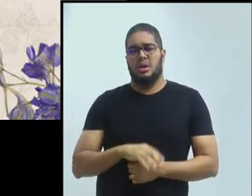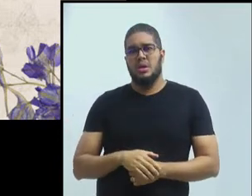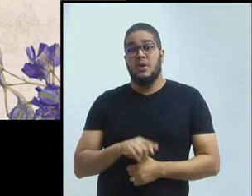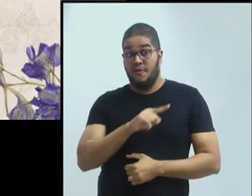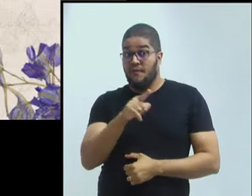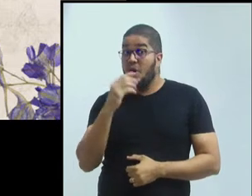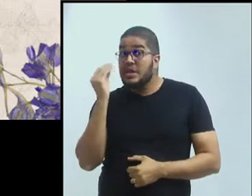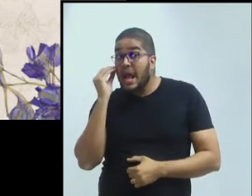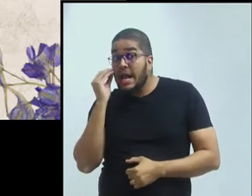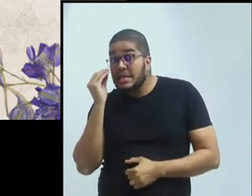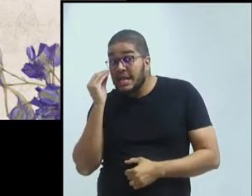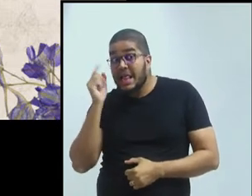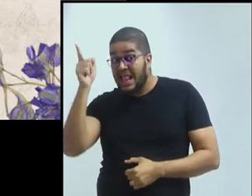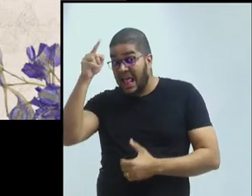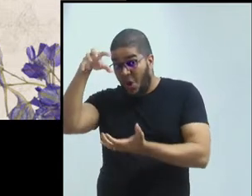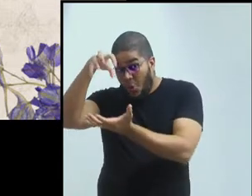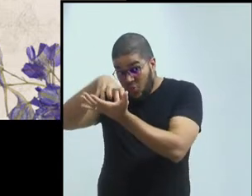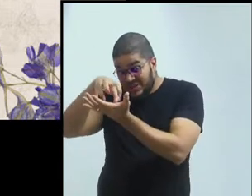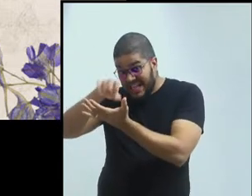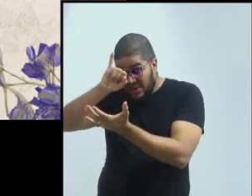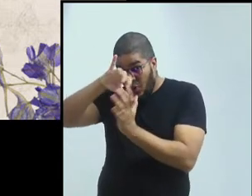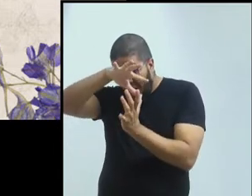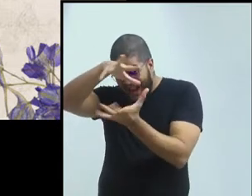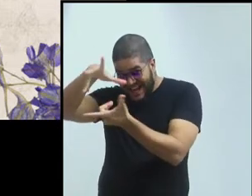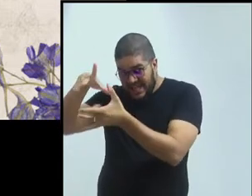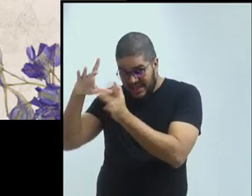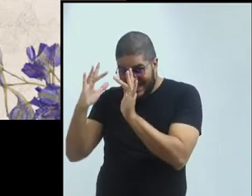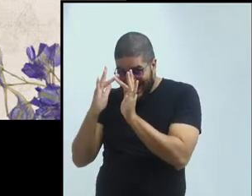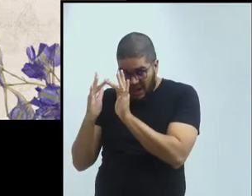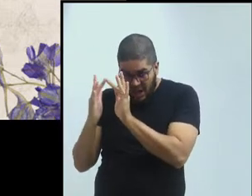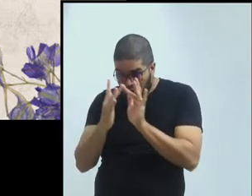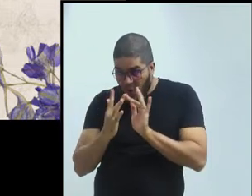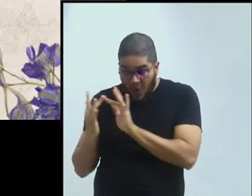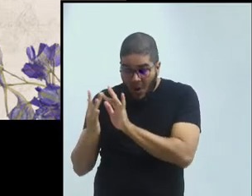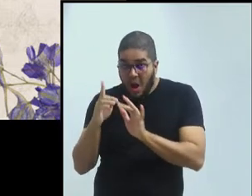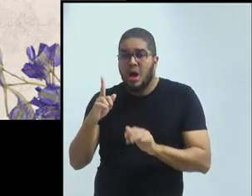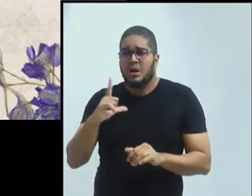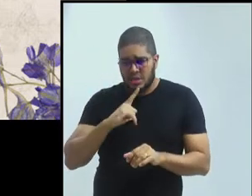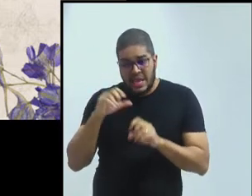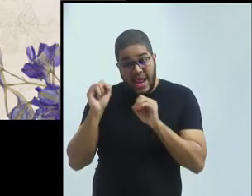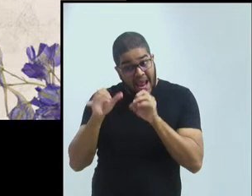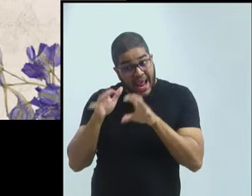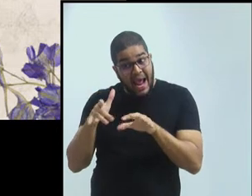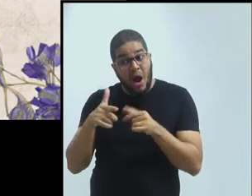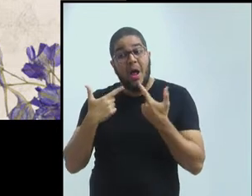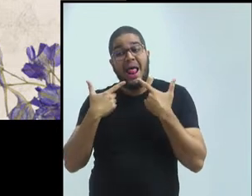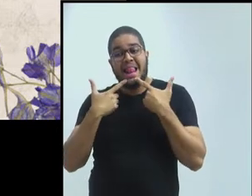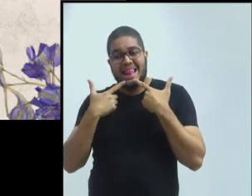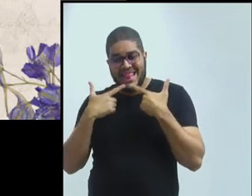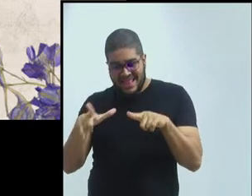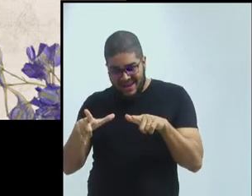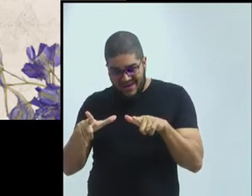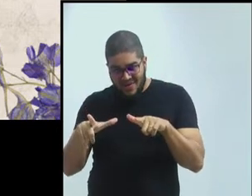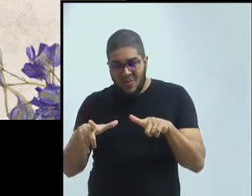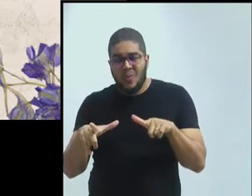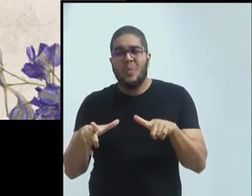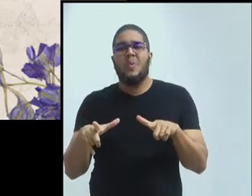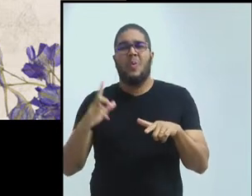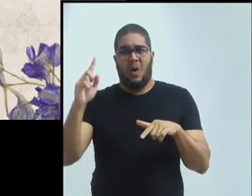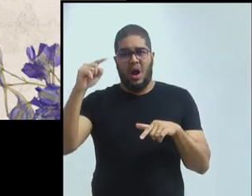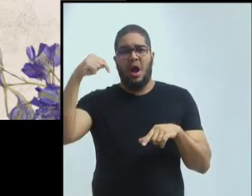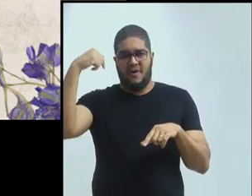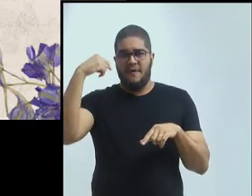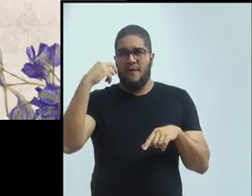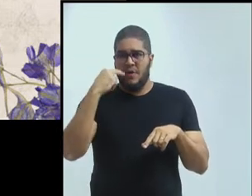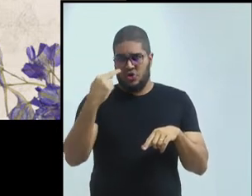aula de línguas estrangeiras gratuitas. Tem participação de vários estrangeiros com palestras.